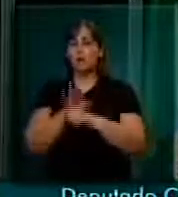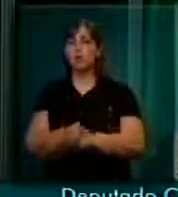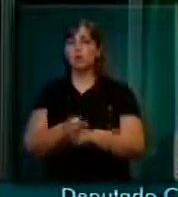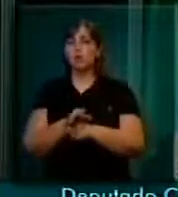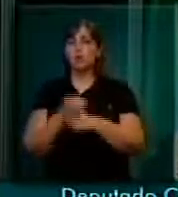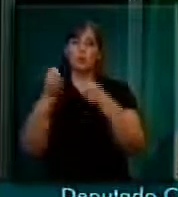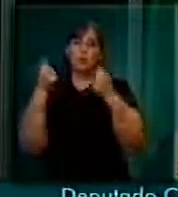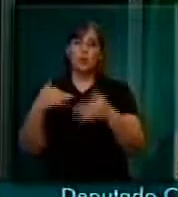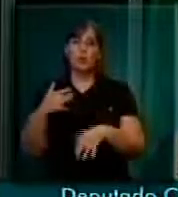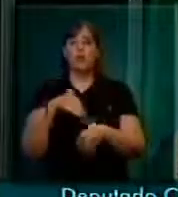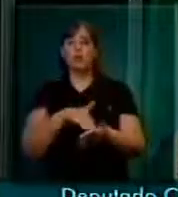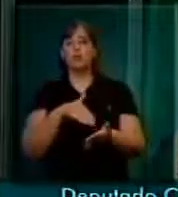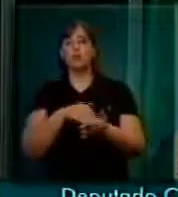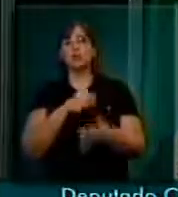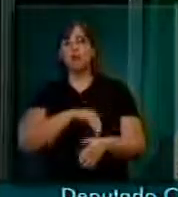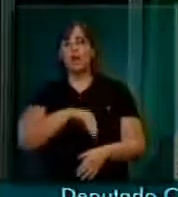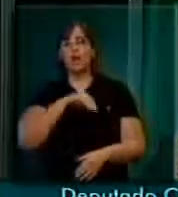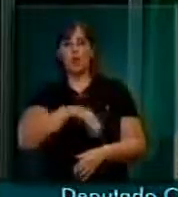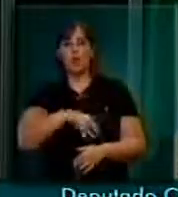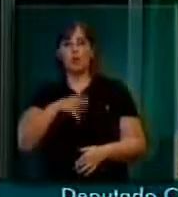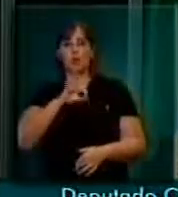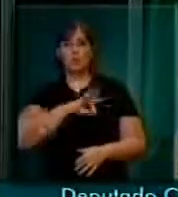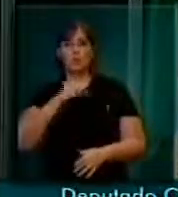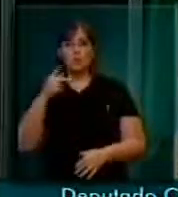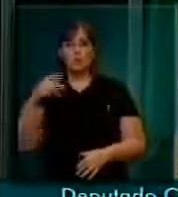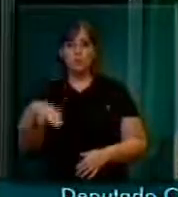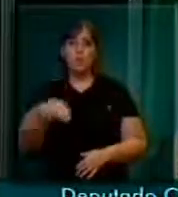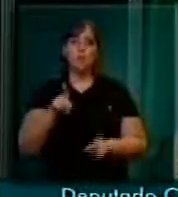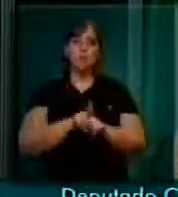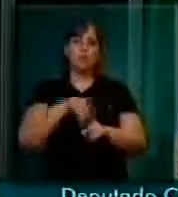que fala sobre o piso do salário nacional para os bombeiros e policiais militares. Muito obrigado, senhor presidente.